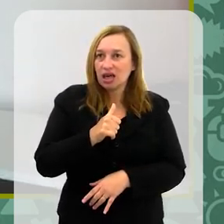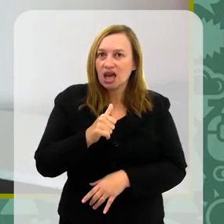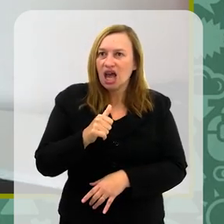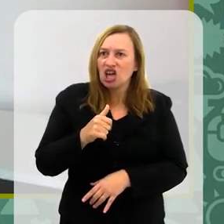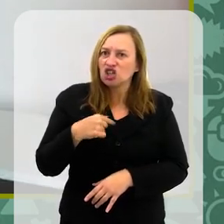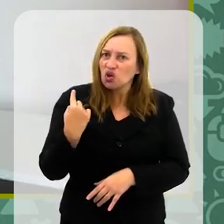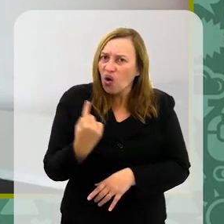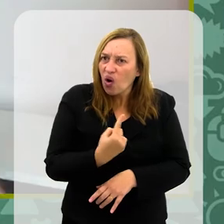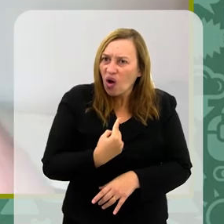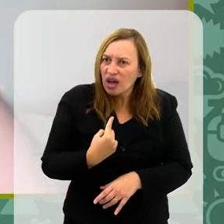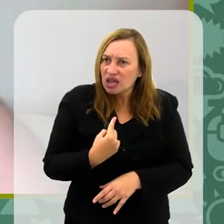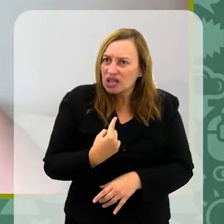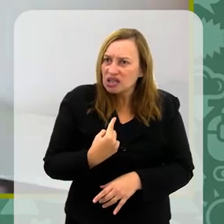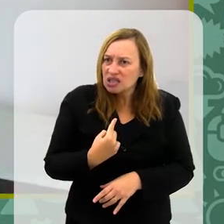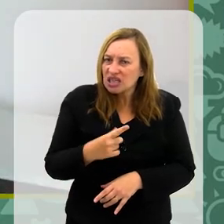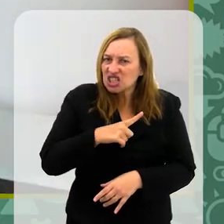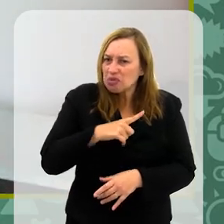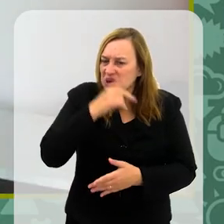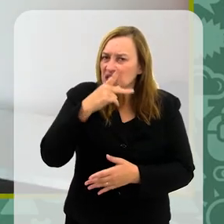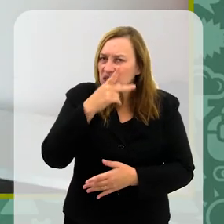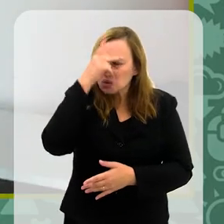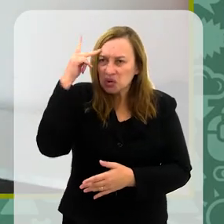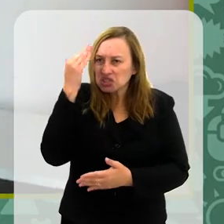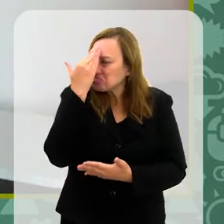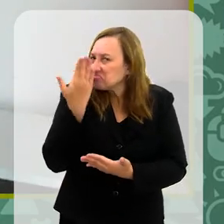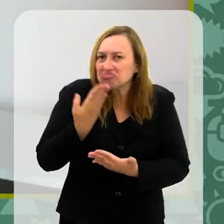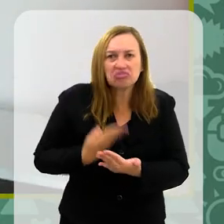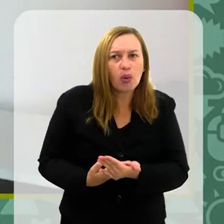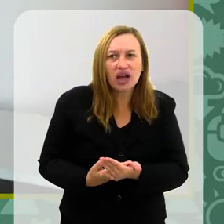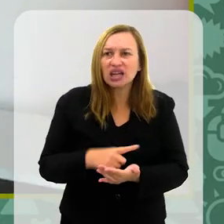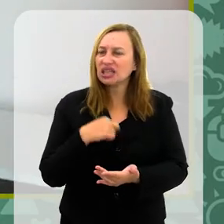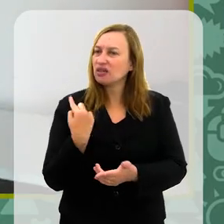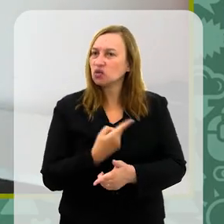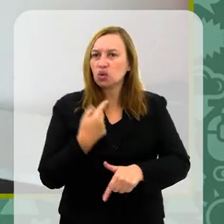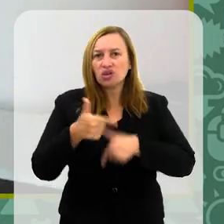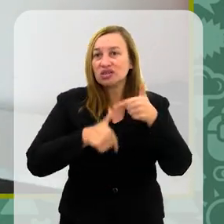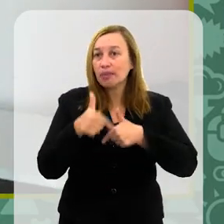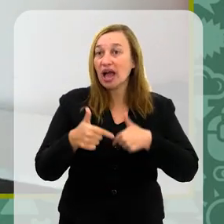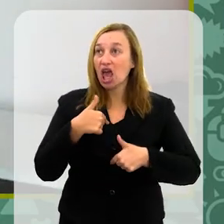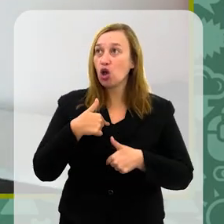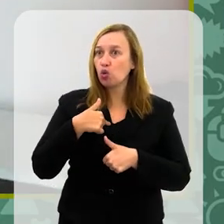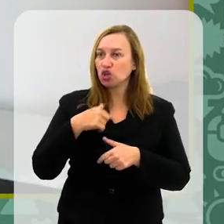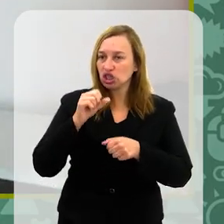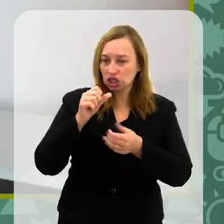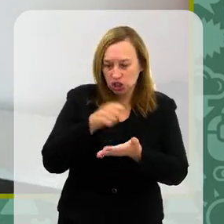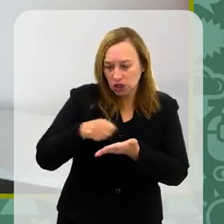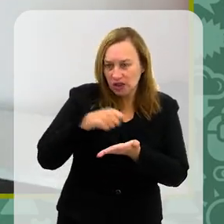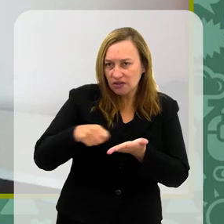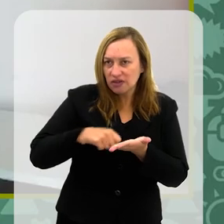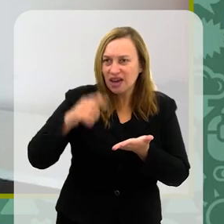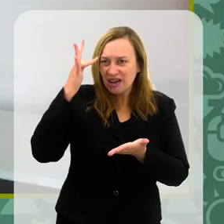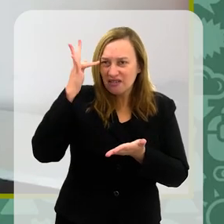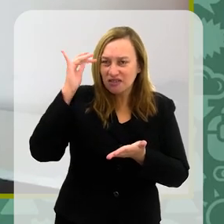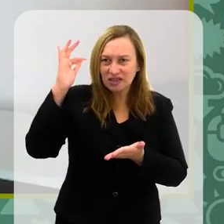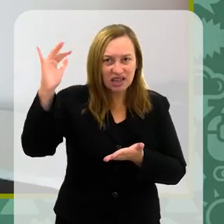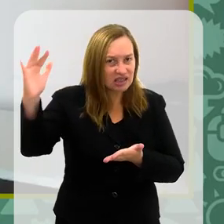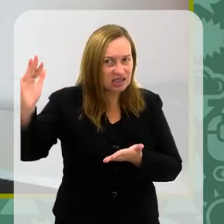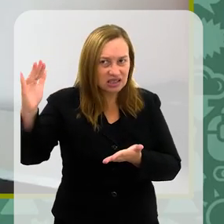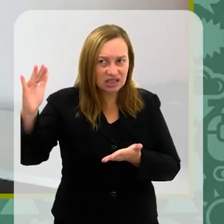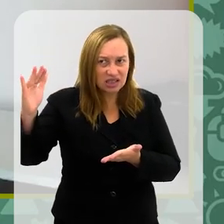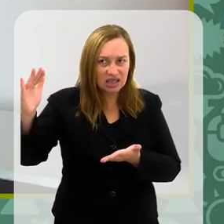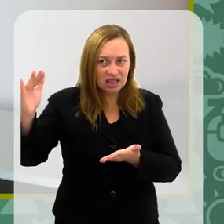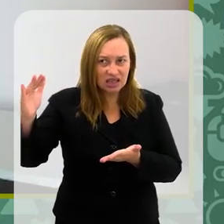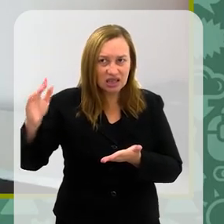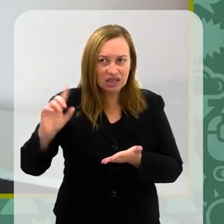gente era contestada o tempo todo, sabe? Tipo, ah, você escreve fantasia. Eu escrevia fantasia, não era numa linha